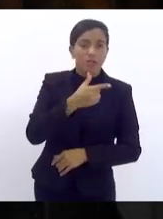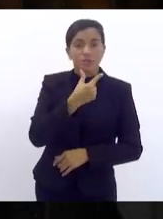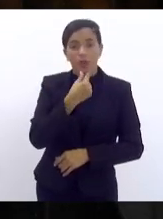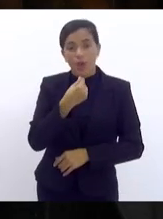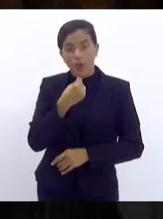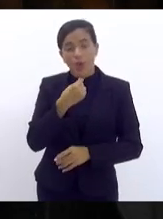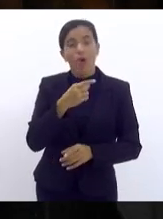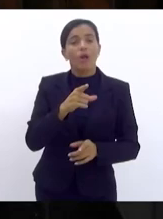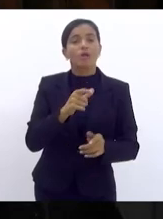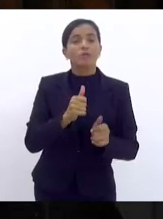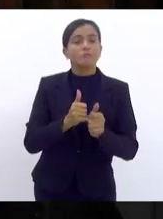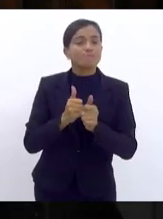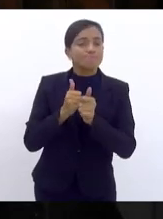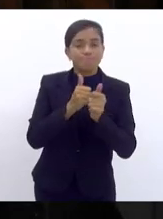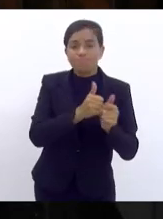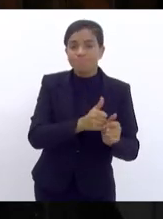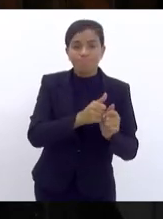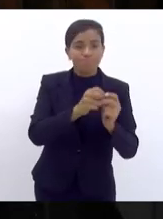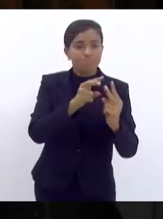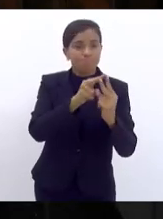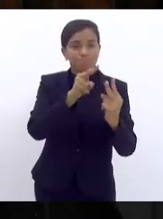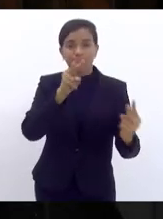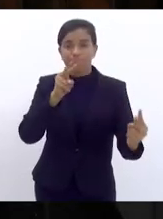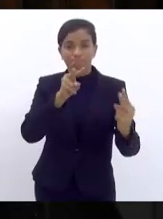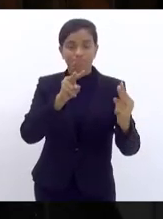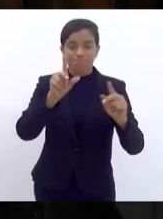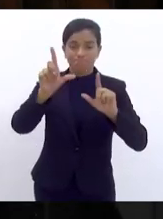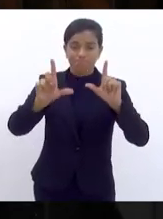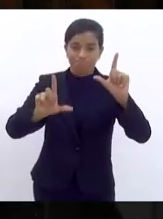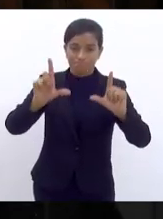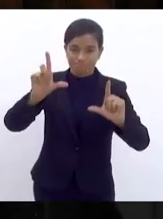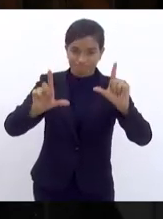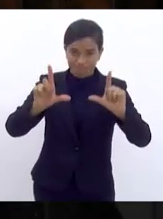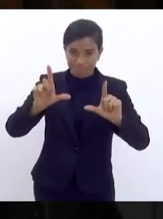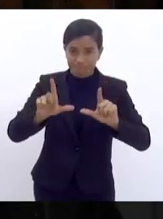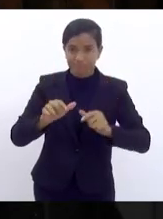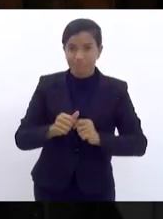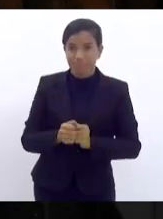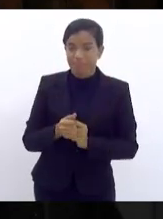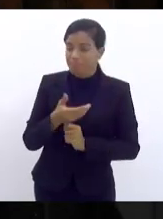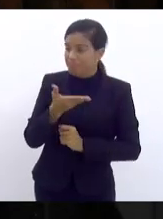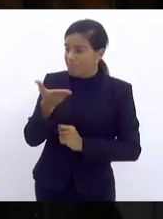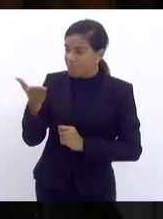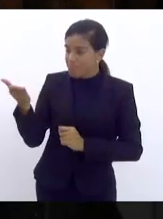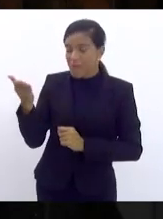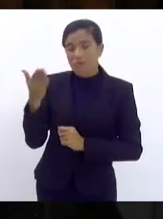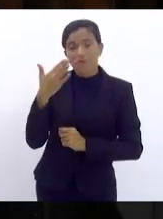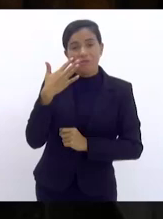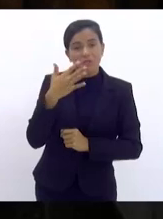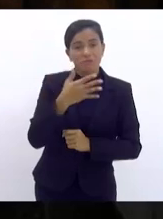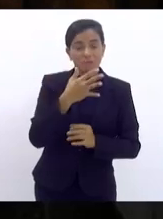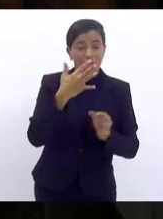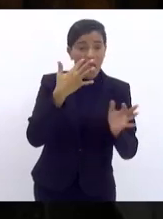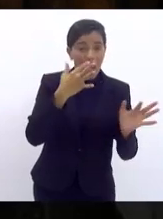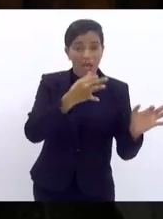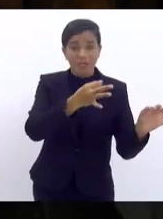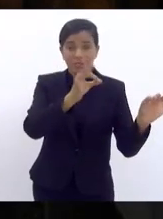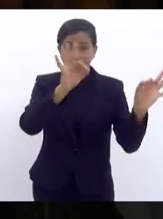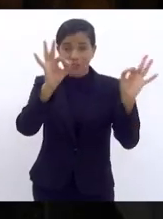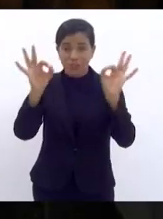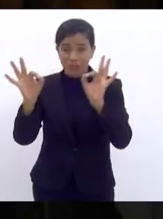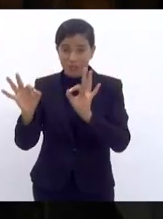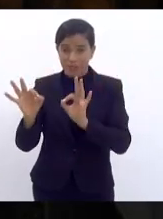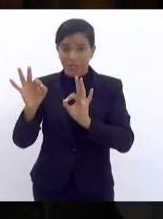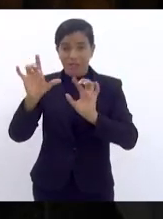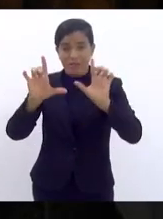acompanham de forma remota. Senhoras e senhores telespectadores da TV Alerje,